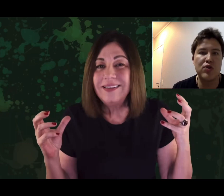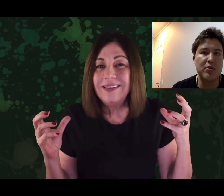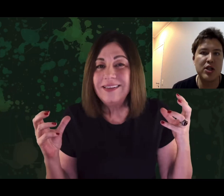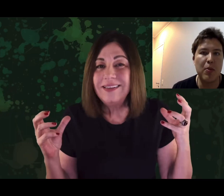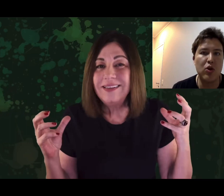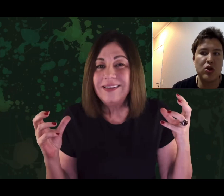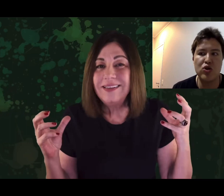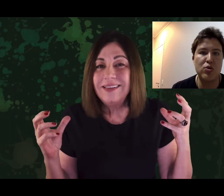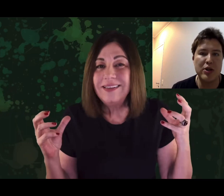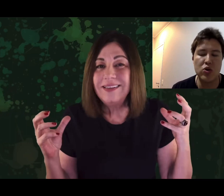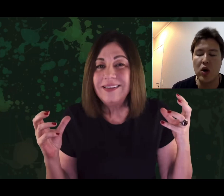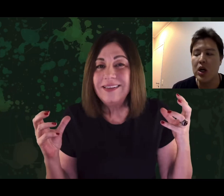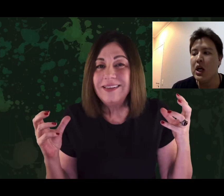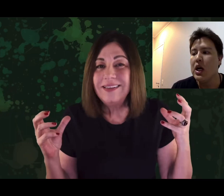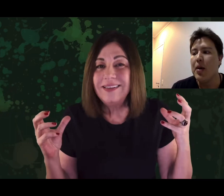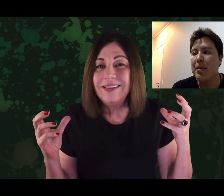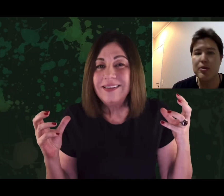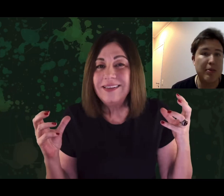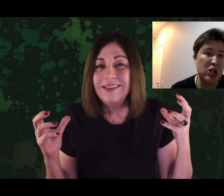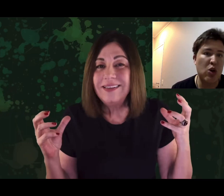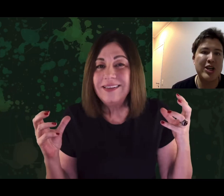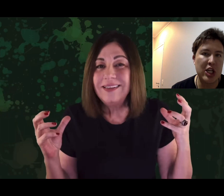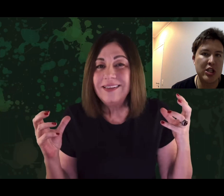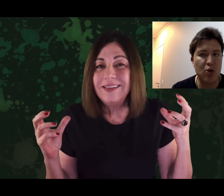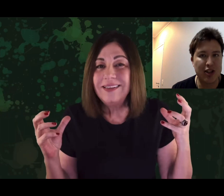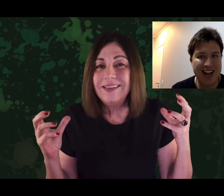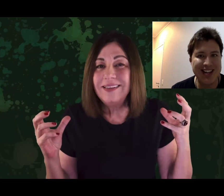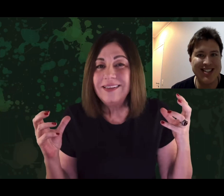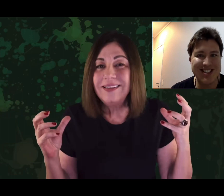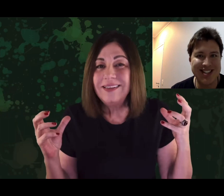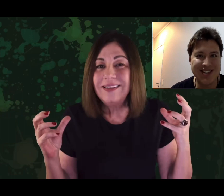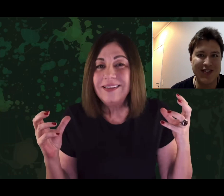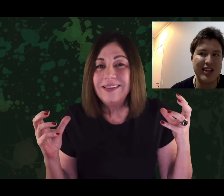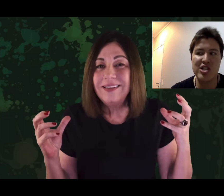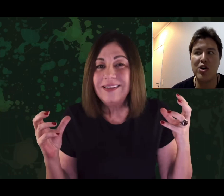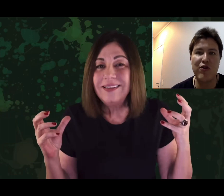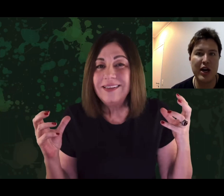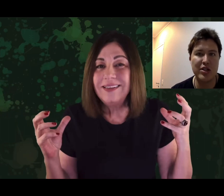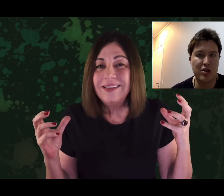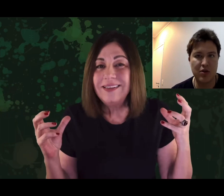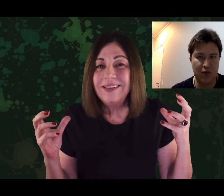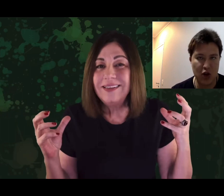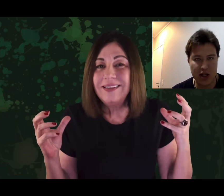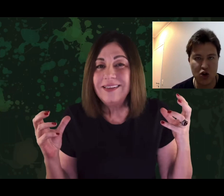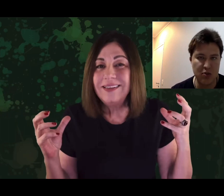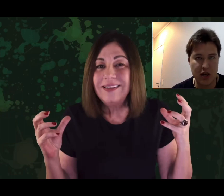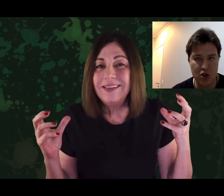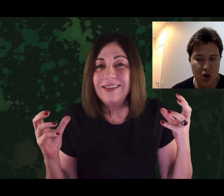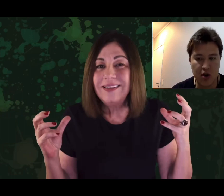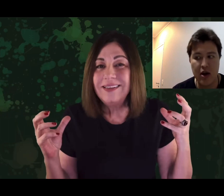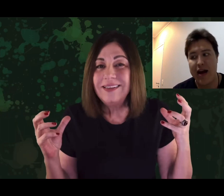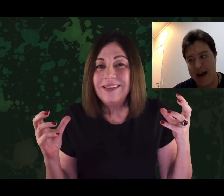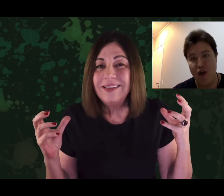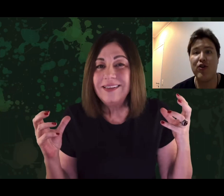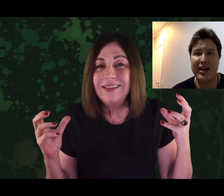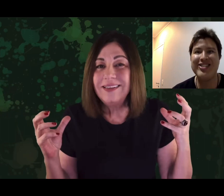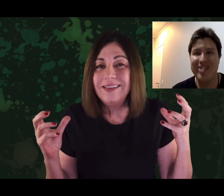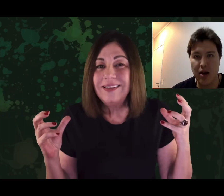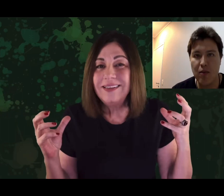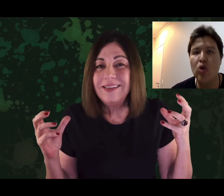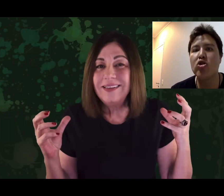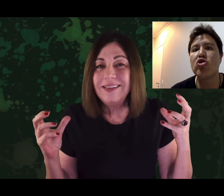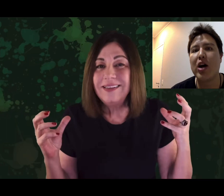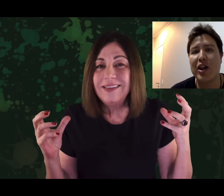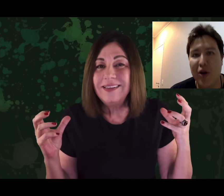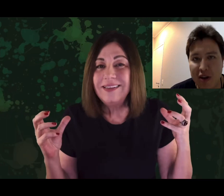filmes, os dois filmes têm muito suspenso, mas para pessoas como a gente, mortais, que a gente não faz teoria de conspiração, eu fiquei,